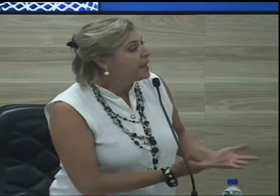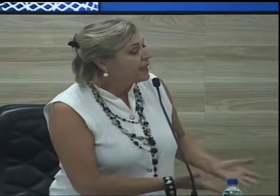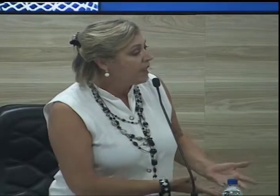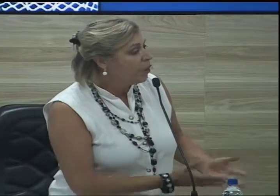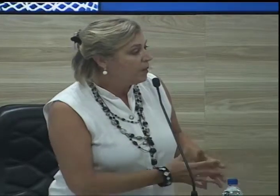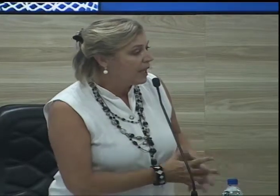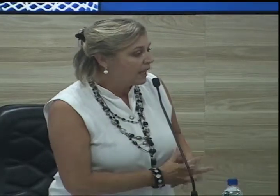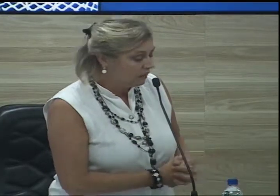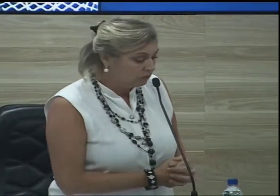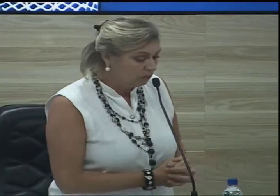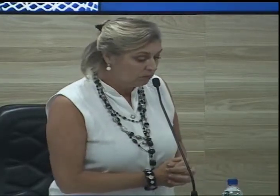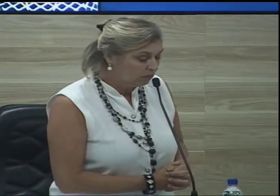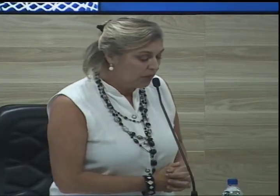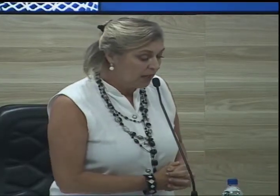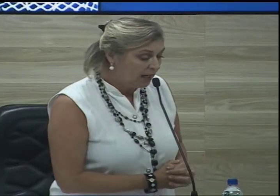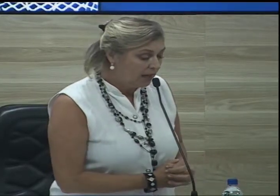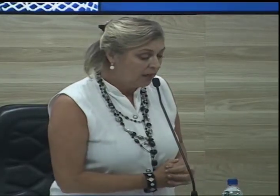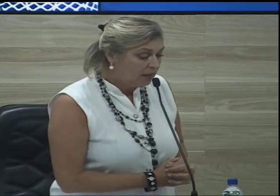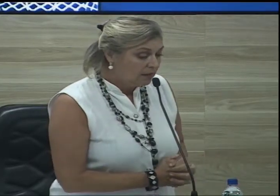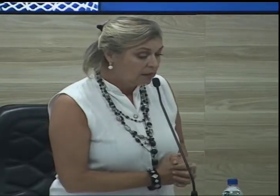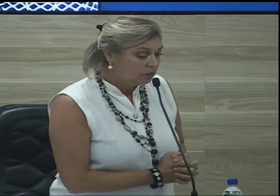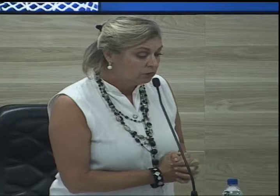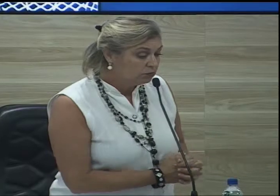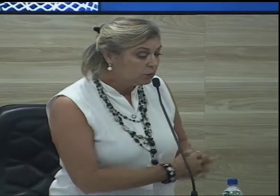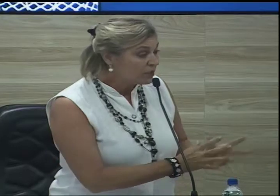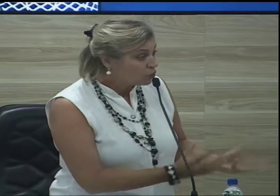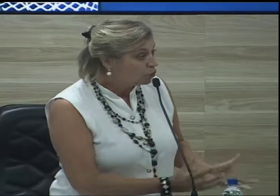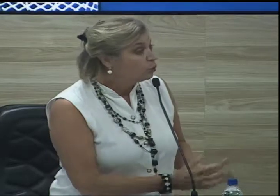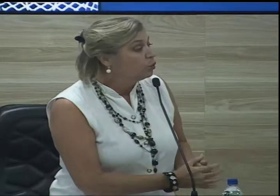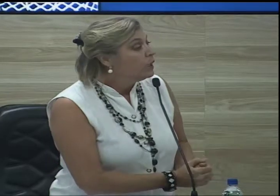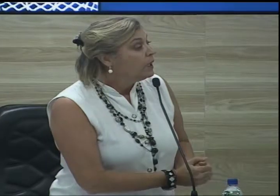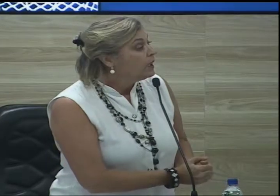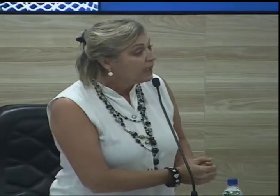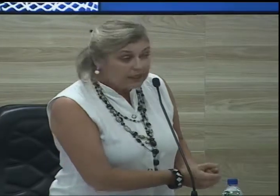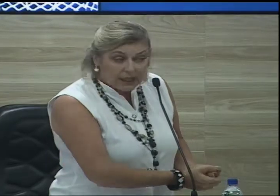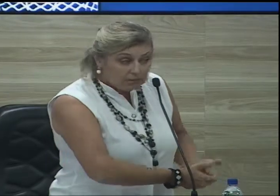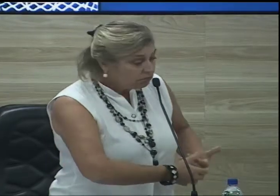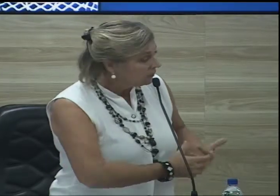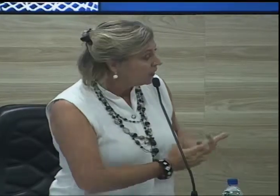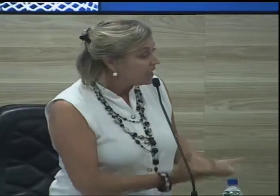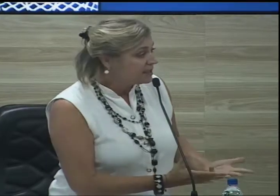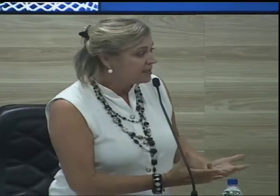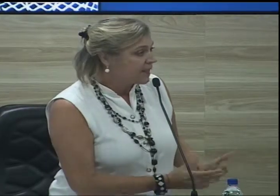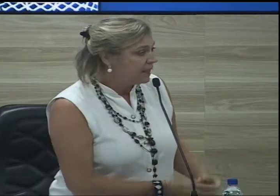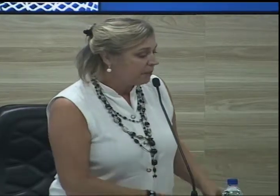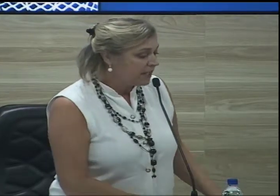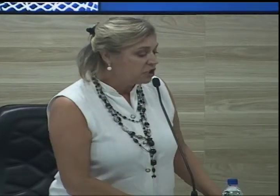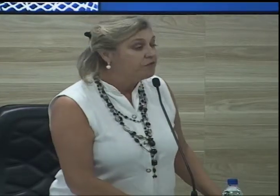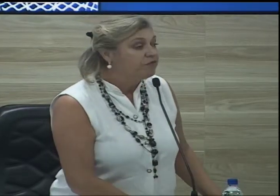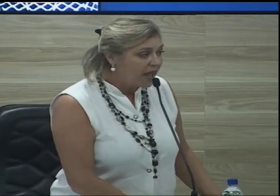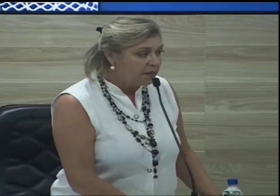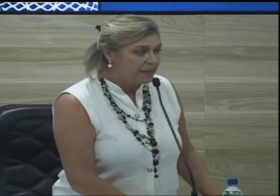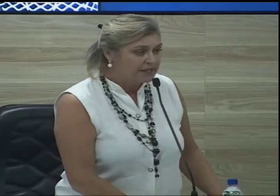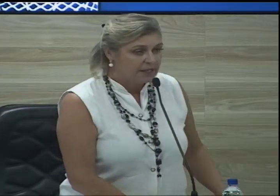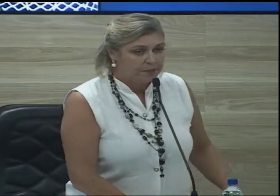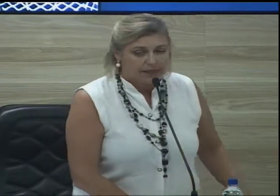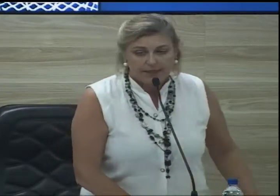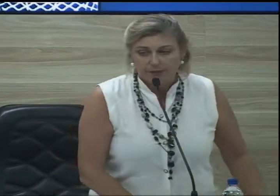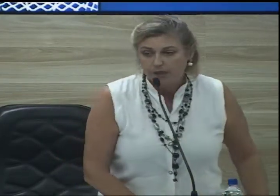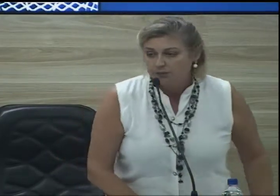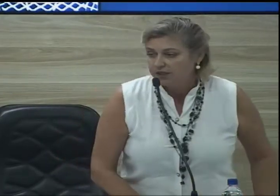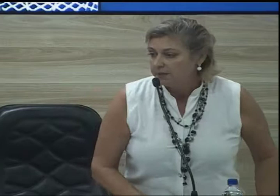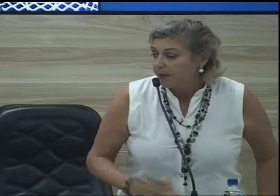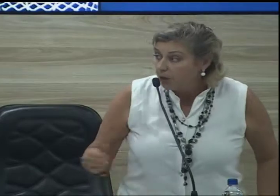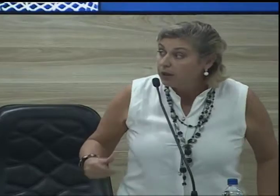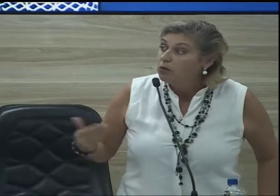também é um assunto que necessariamente vai passar pela